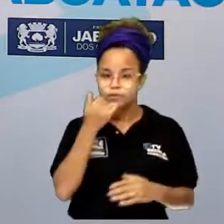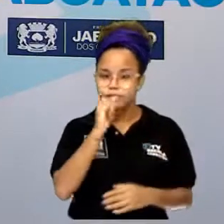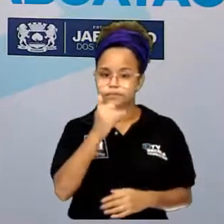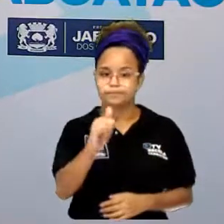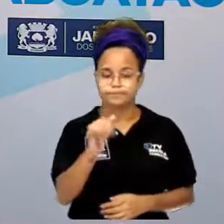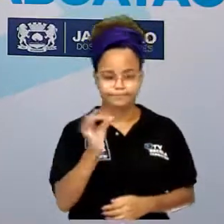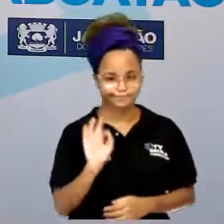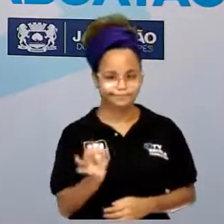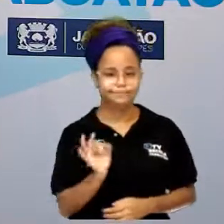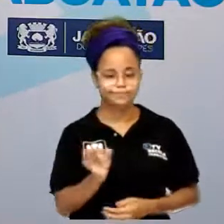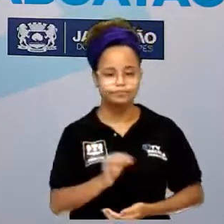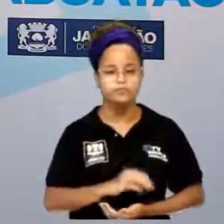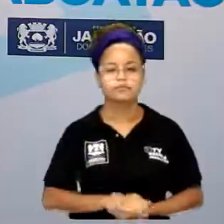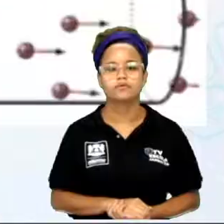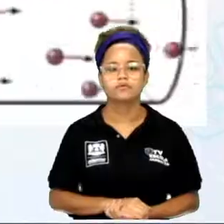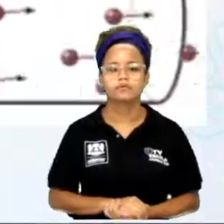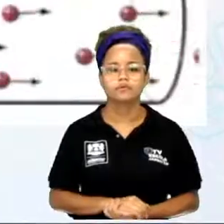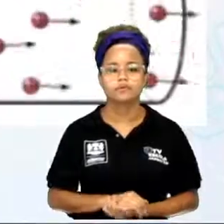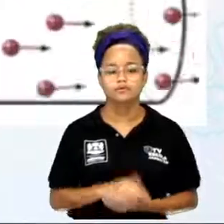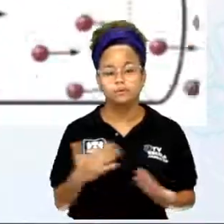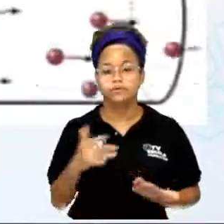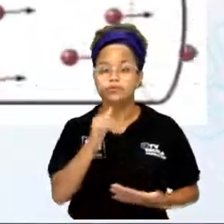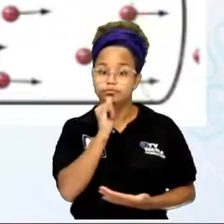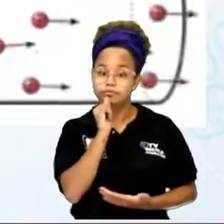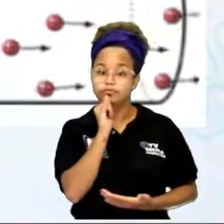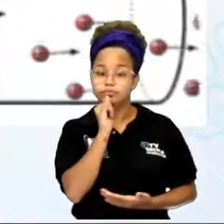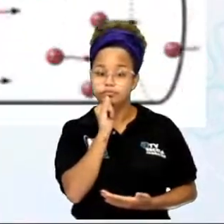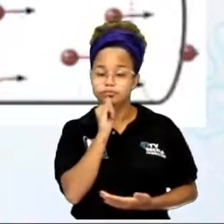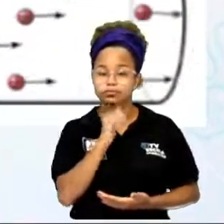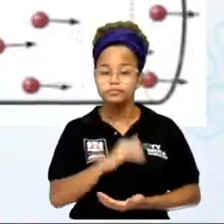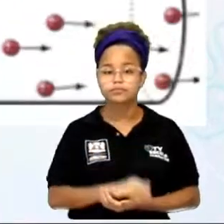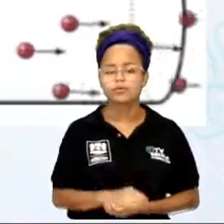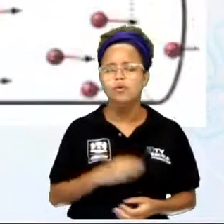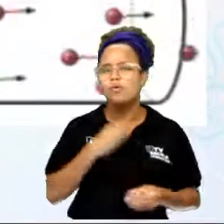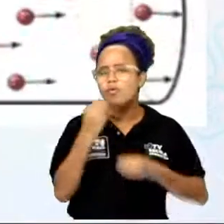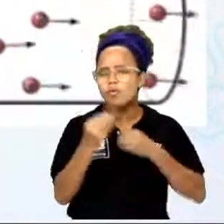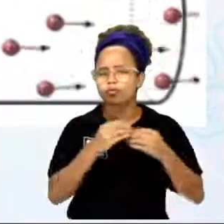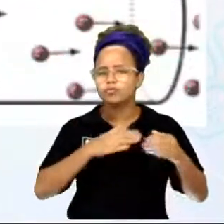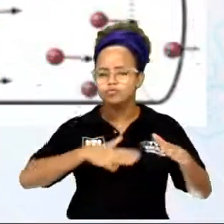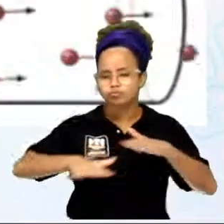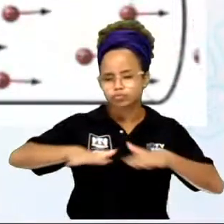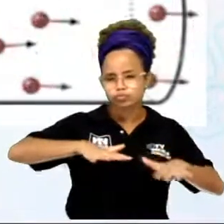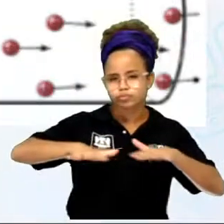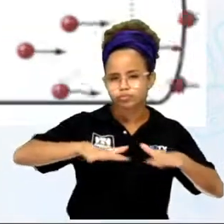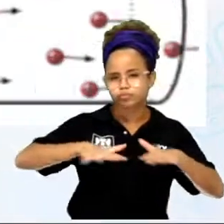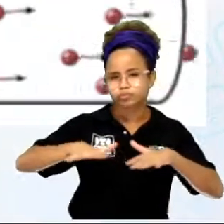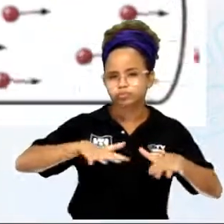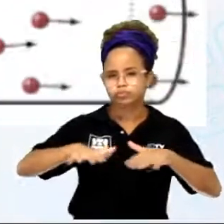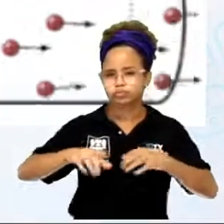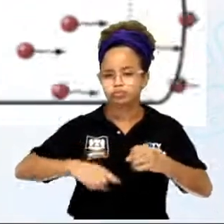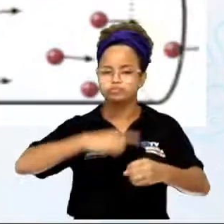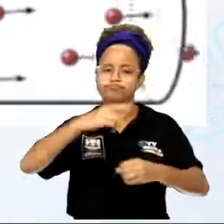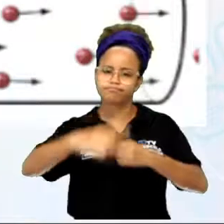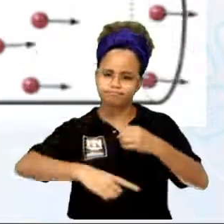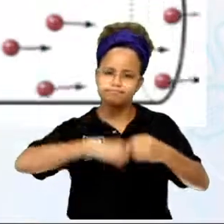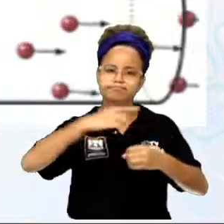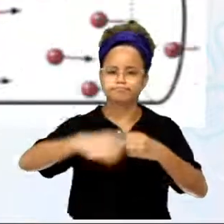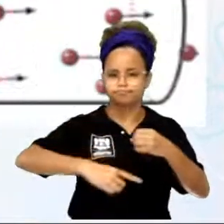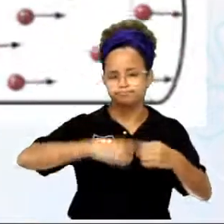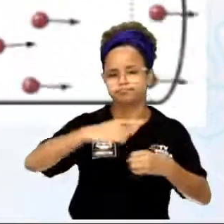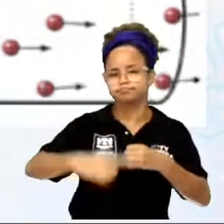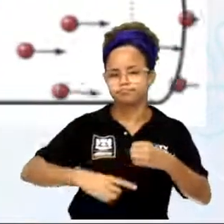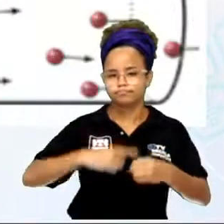Vamos lá, aqui está o exemplo do como é que os movimentos dos elétrons, né? Como é os elétrons se